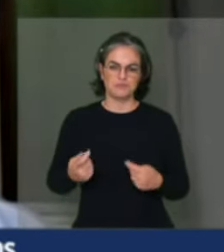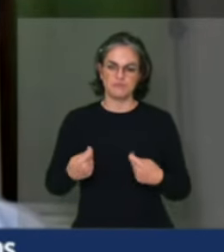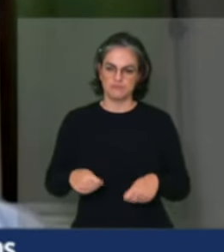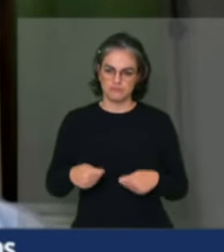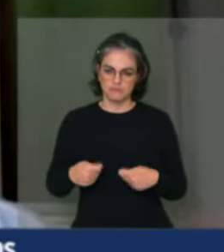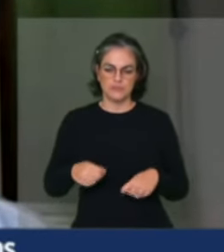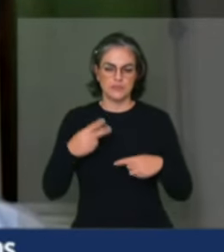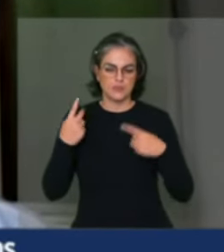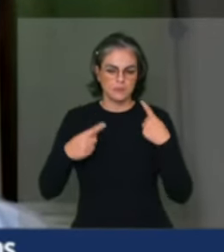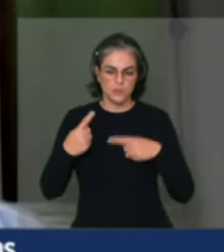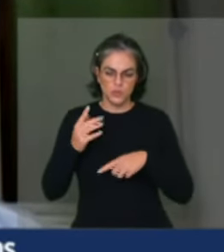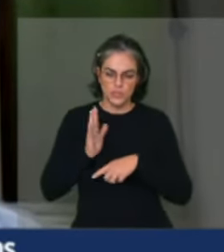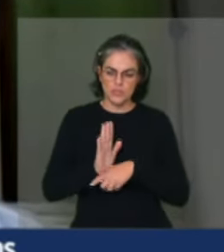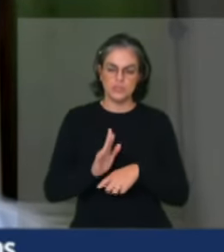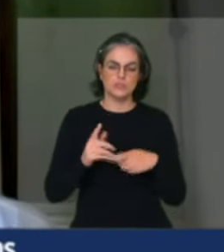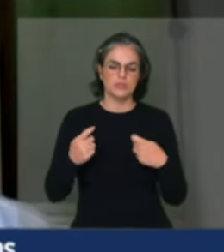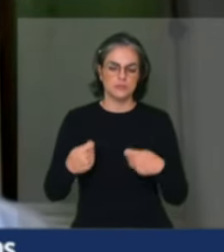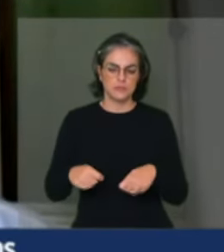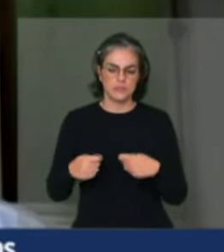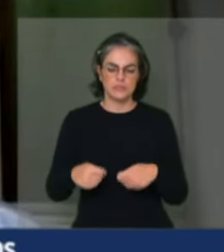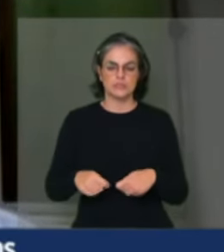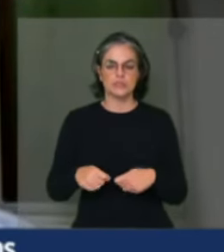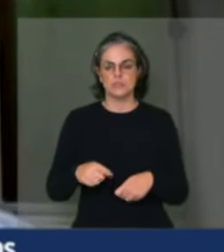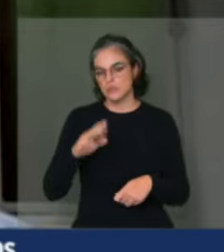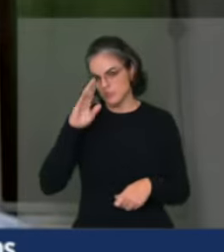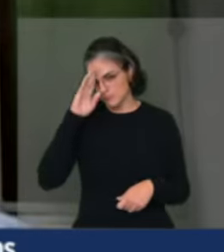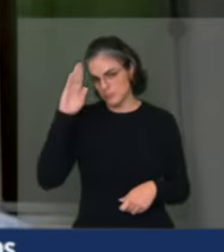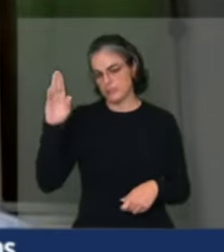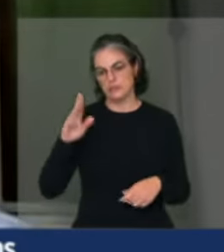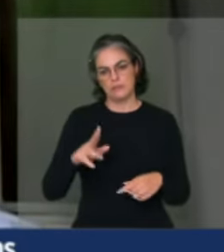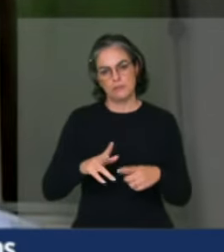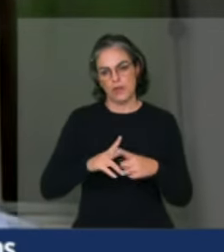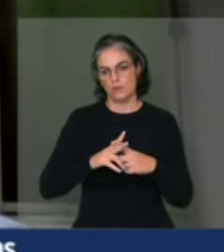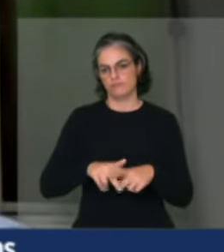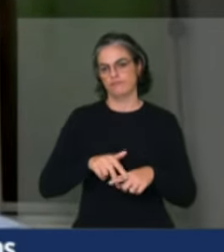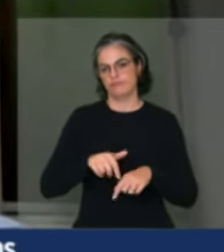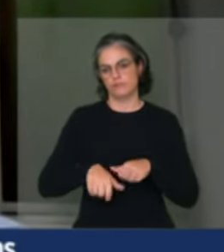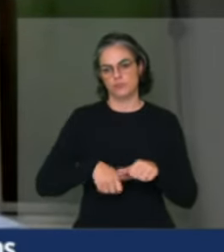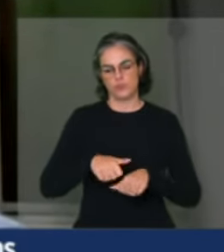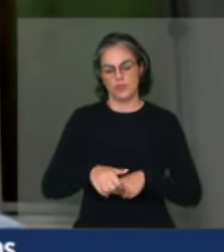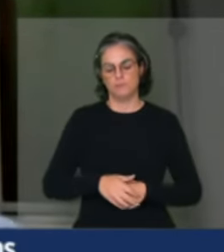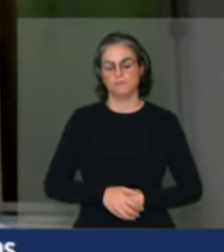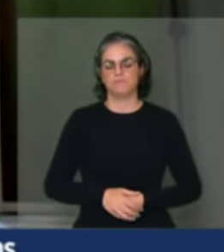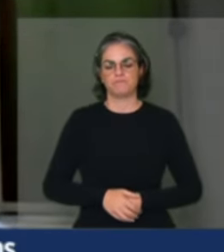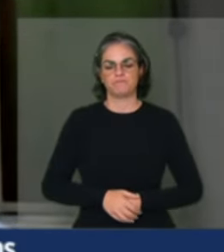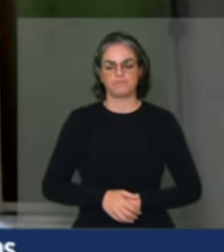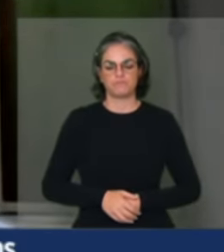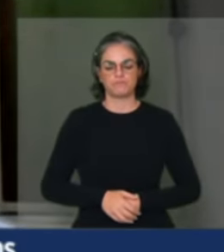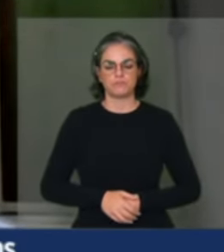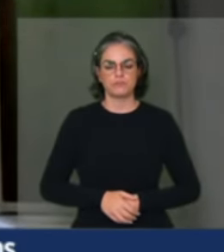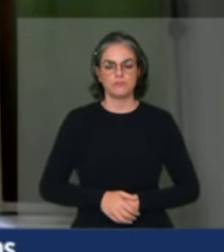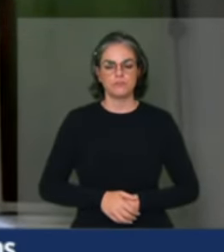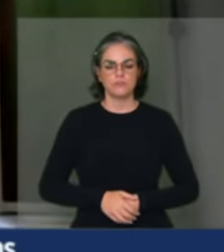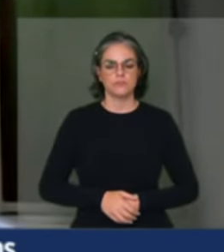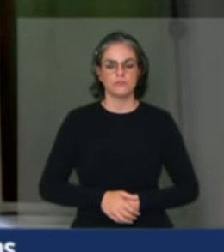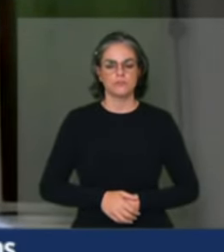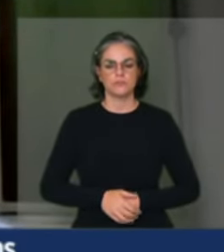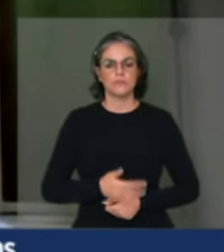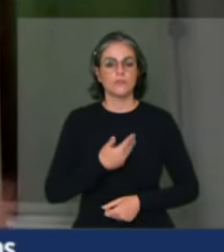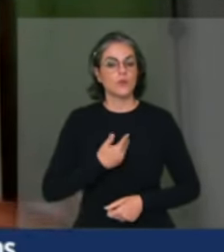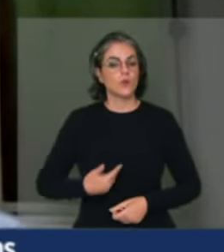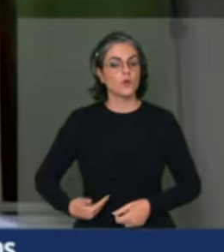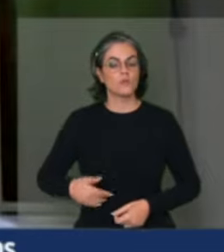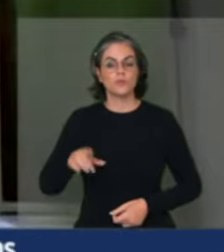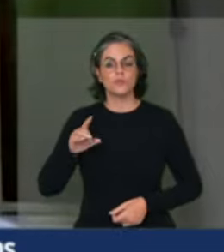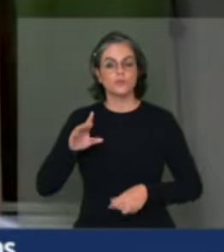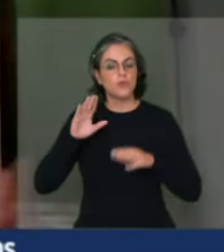aquilo que é mais centralizado no governo. O governo tem uma prioridade para a agricultura empresarial e